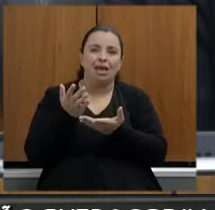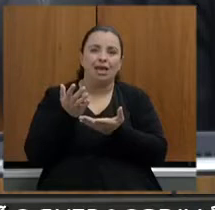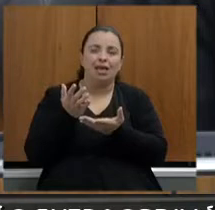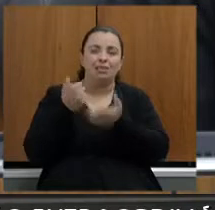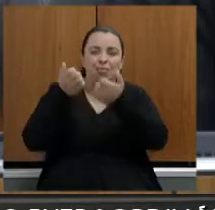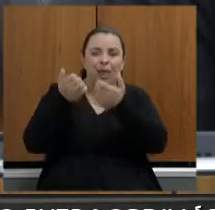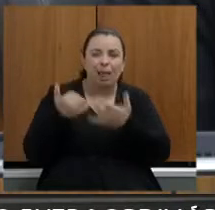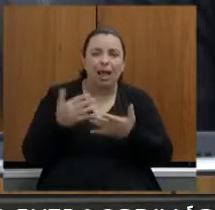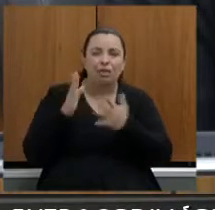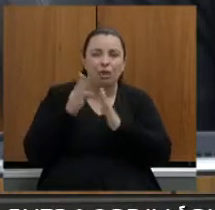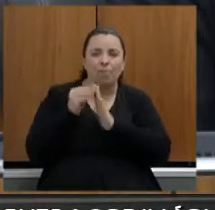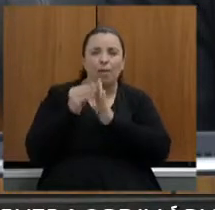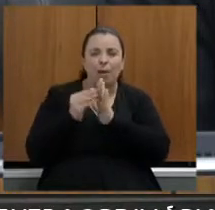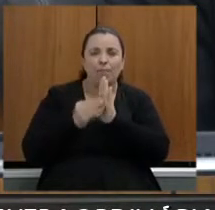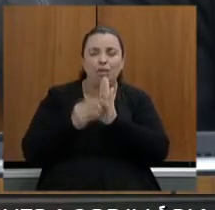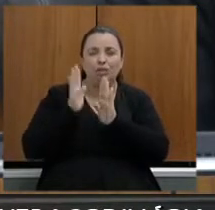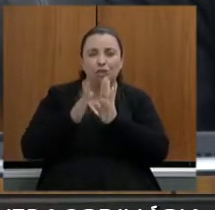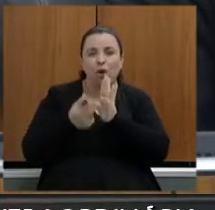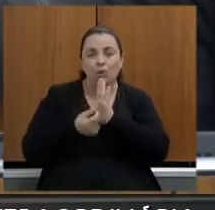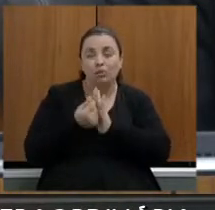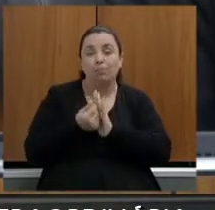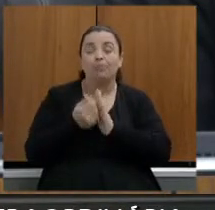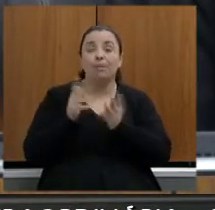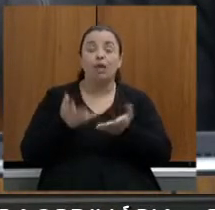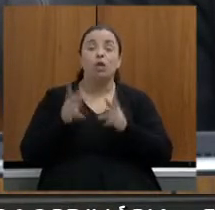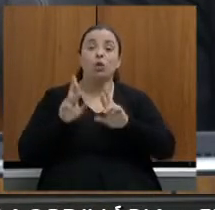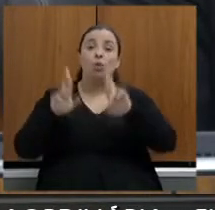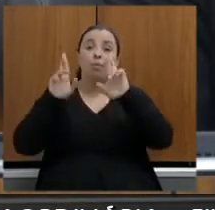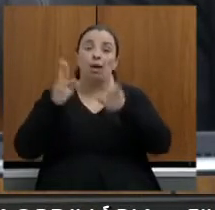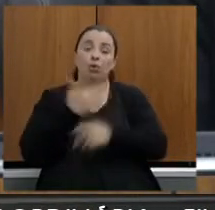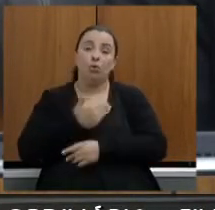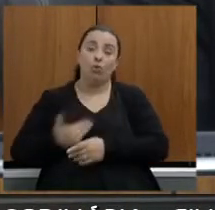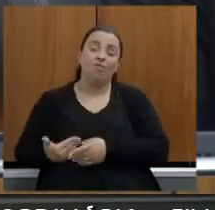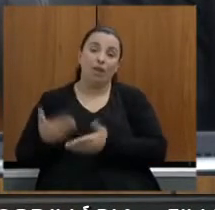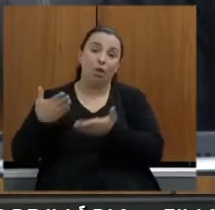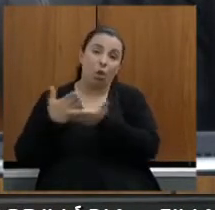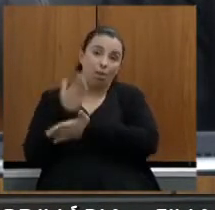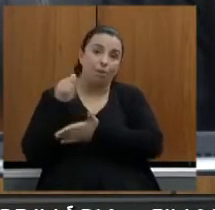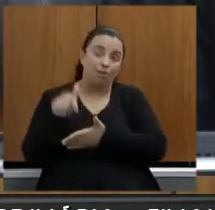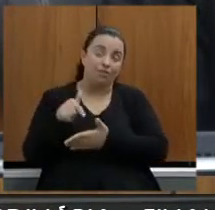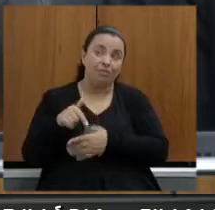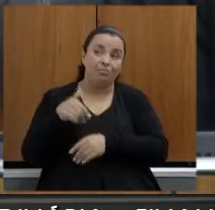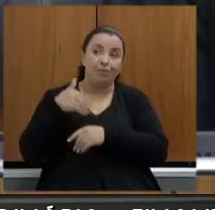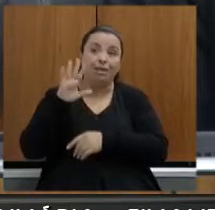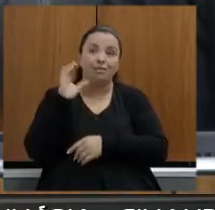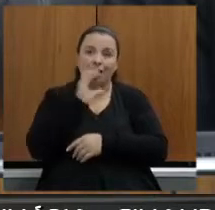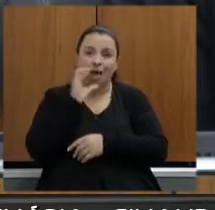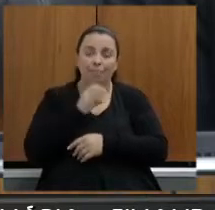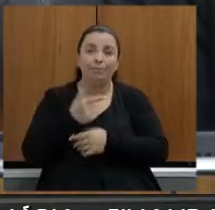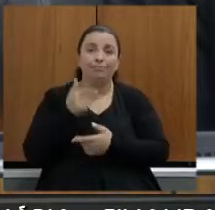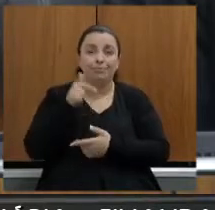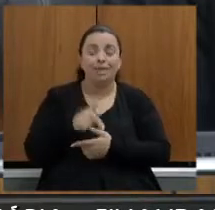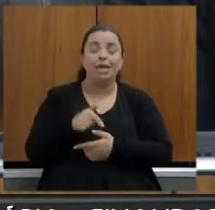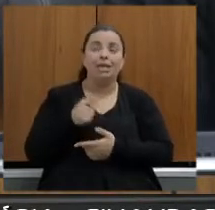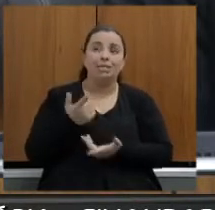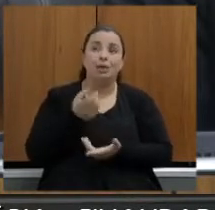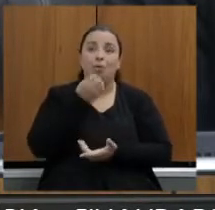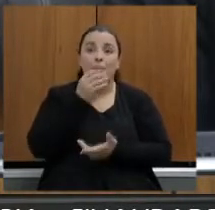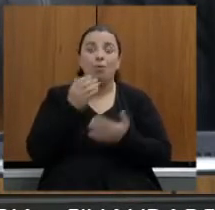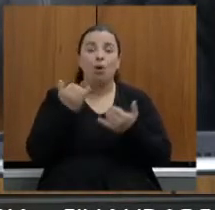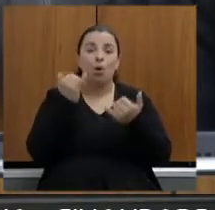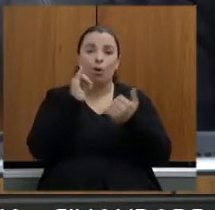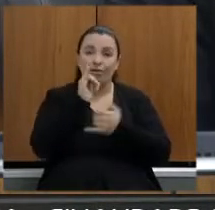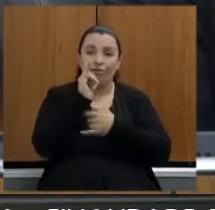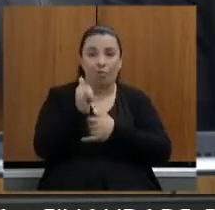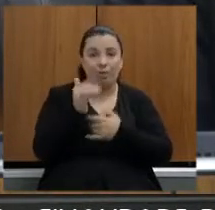essa ordem de início então essa é a boa notícia deputado que a gente presta contas aqui para para o senhor